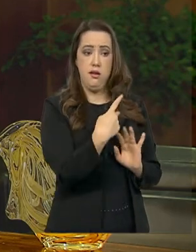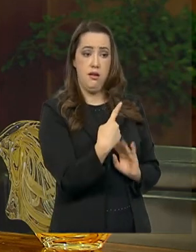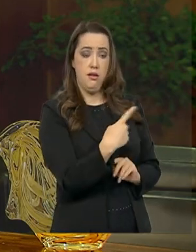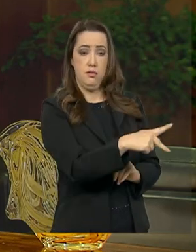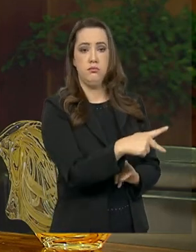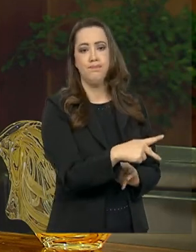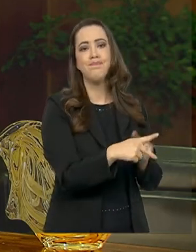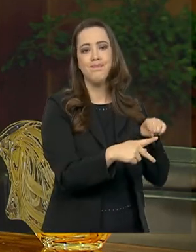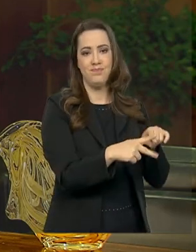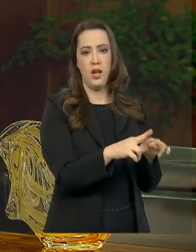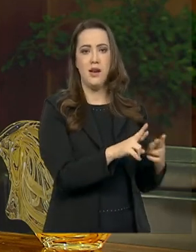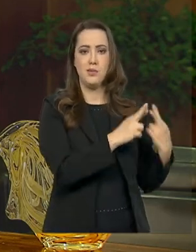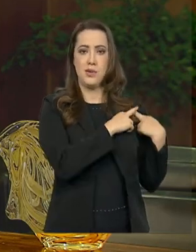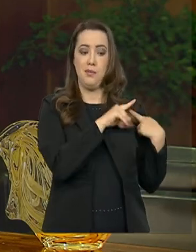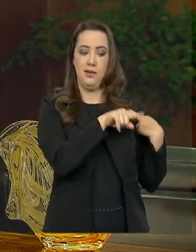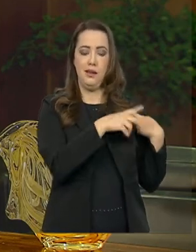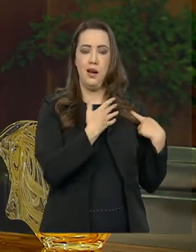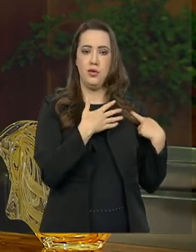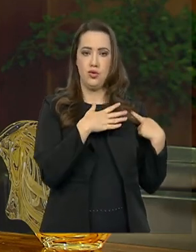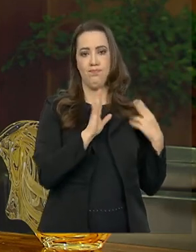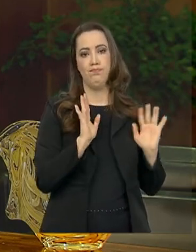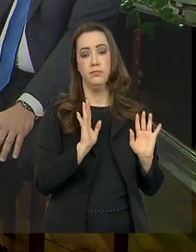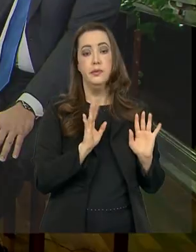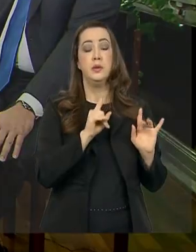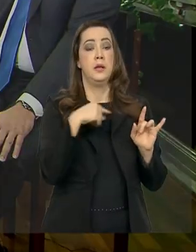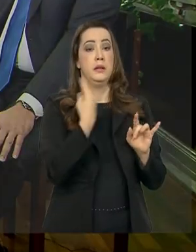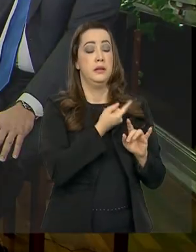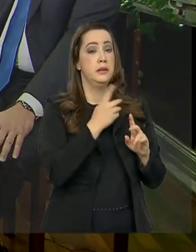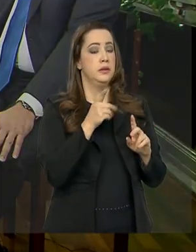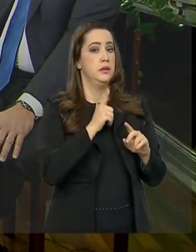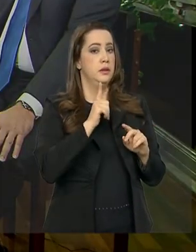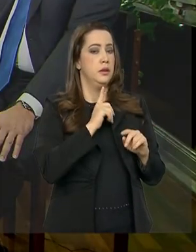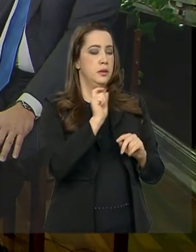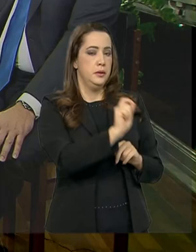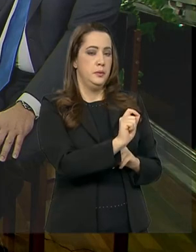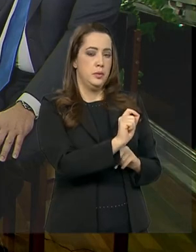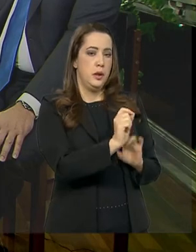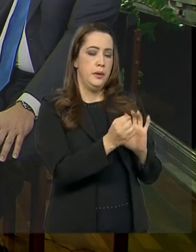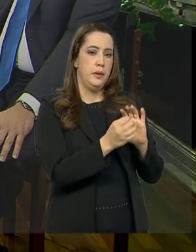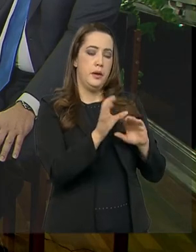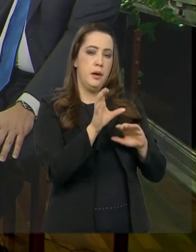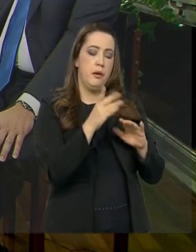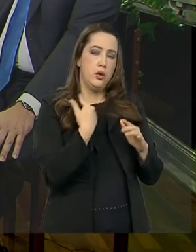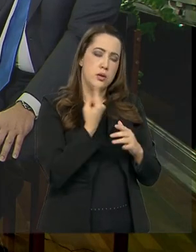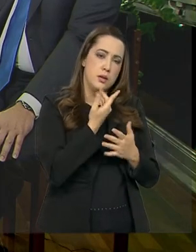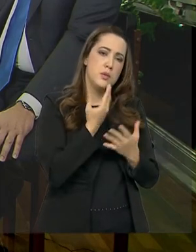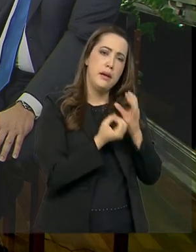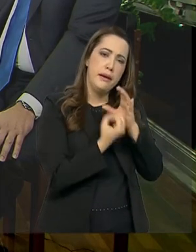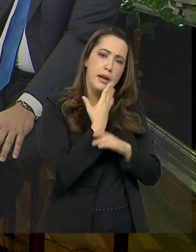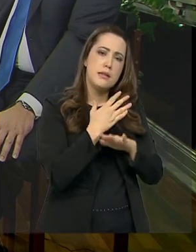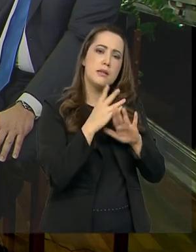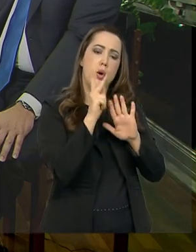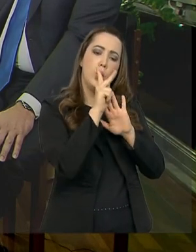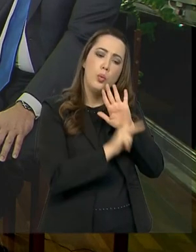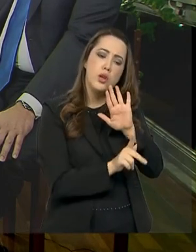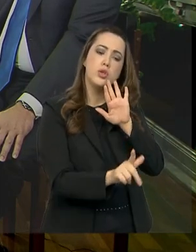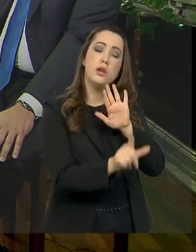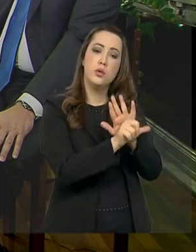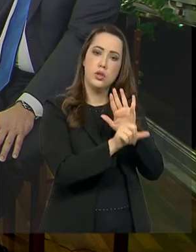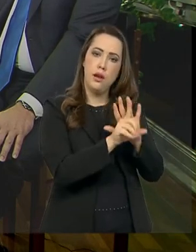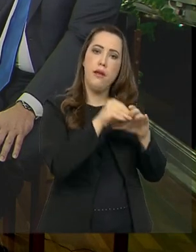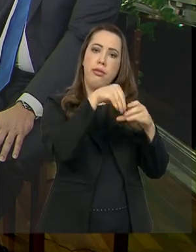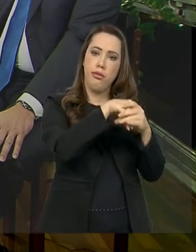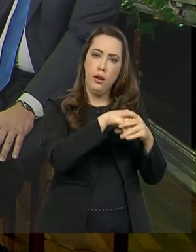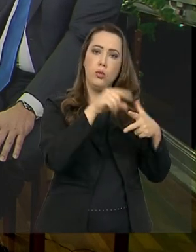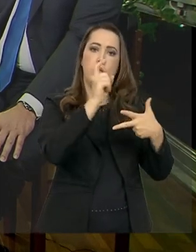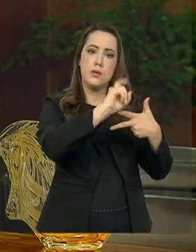final sempre será do Congresso. Então, nesse sentido, nós temos a construção de projetos de lei no âmbito do poder executivo